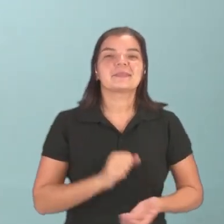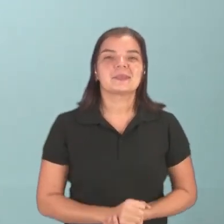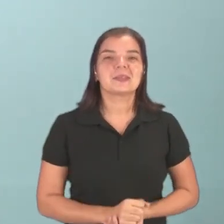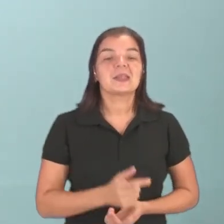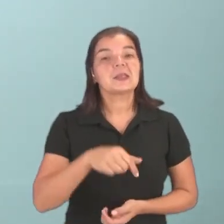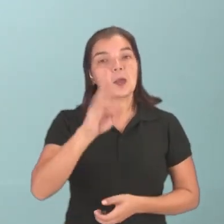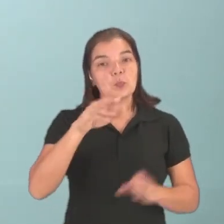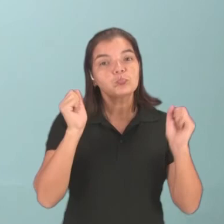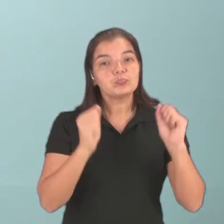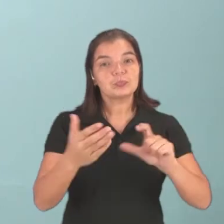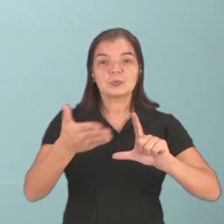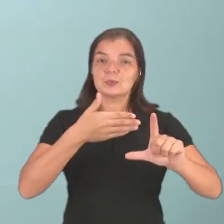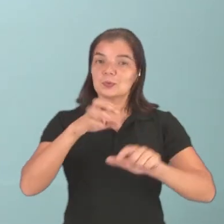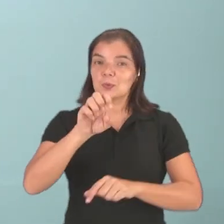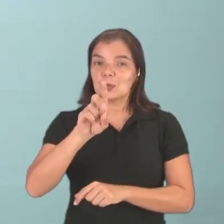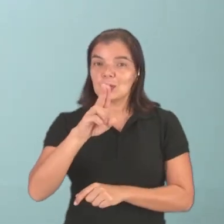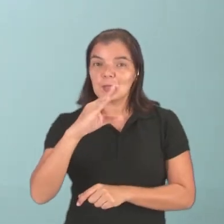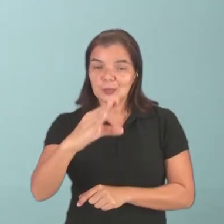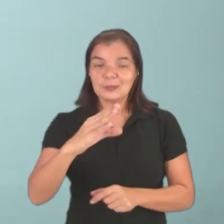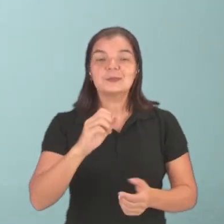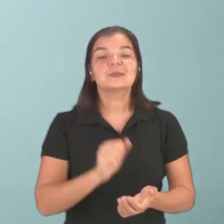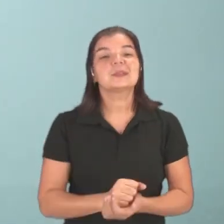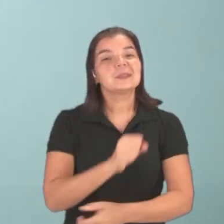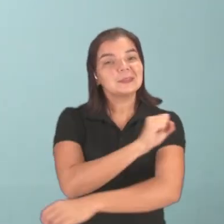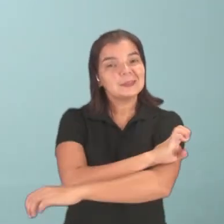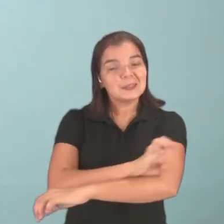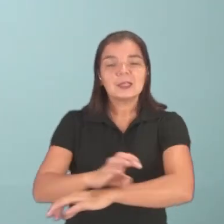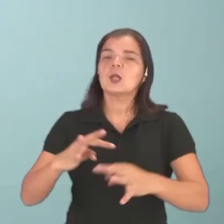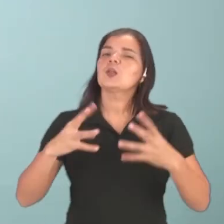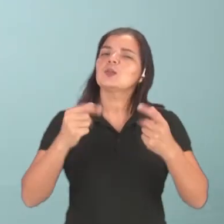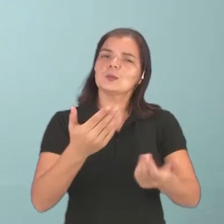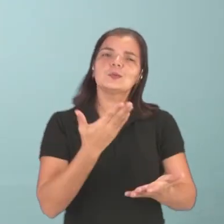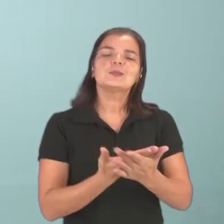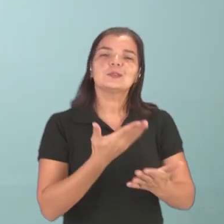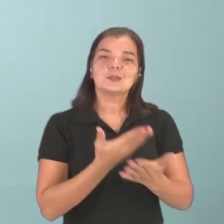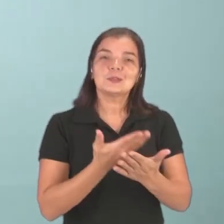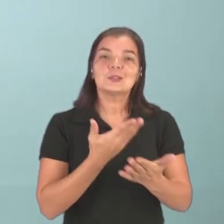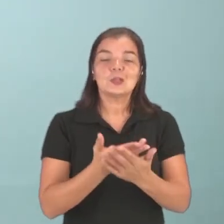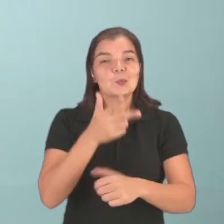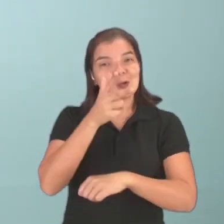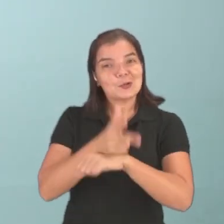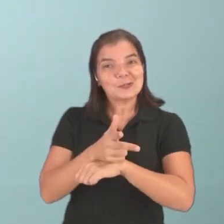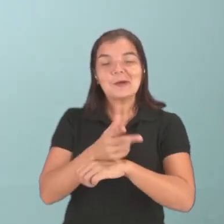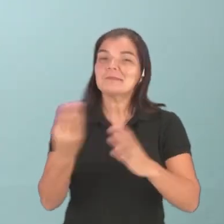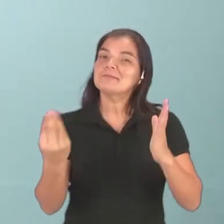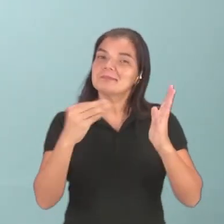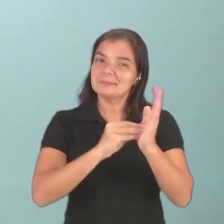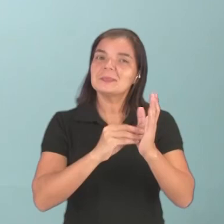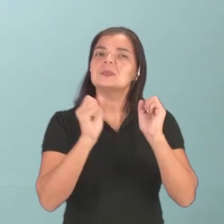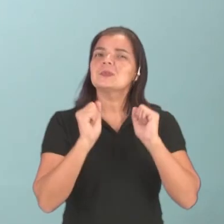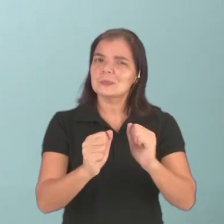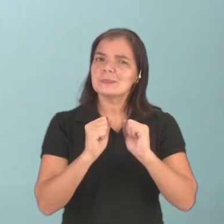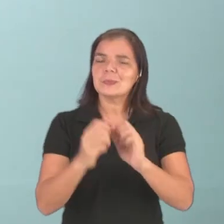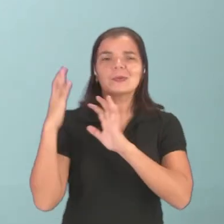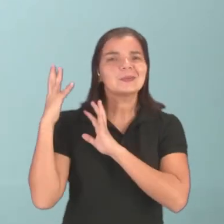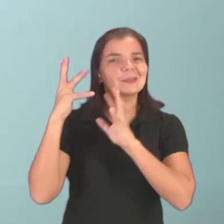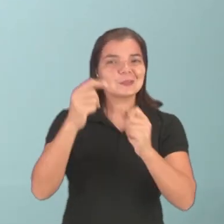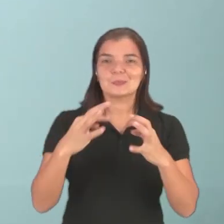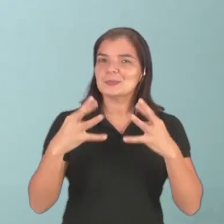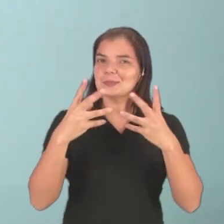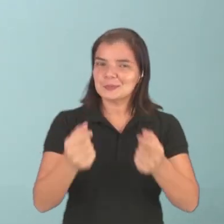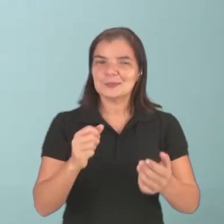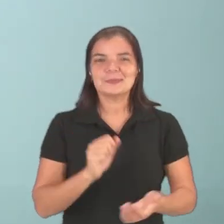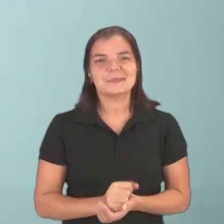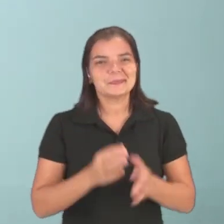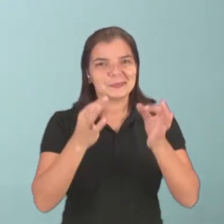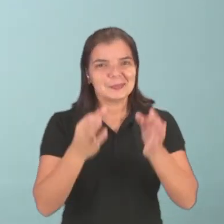Quem puder acessar a plataforma Eduque da Secretaria de Educação, que todas as aulas que nós estamos gravando estão lá. E você pode dar uma revisada em tudo,